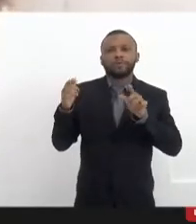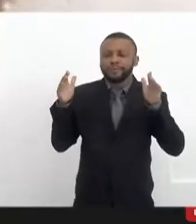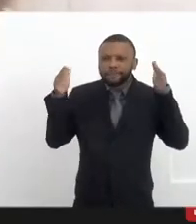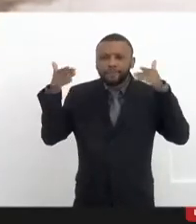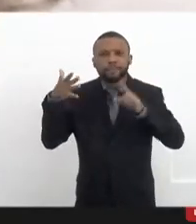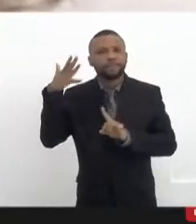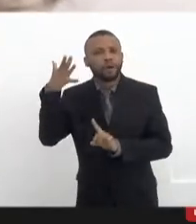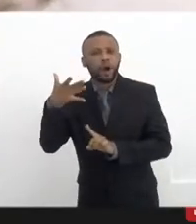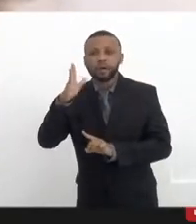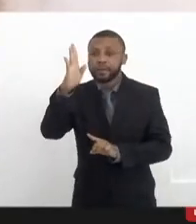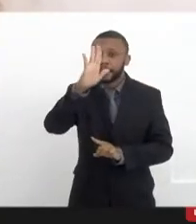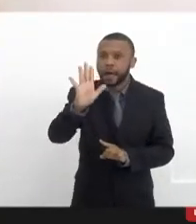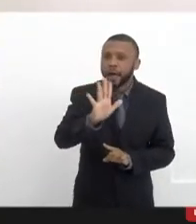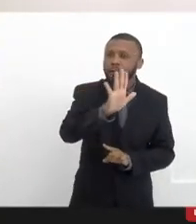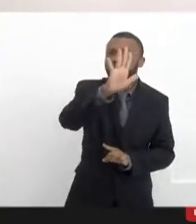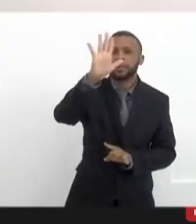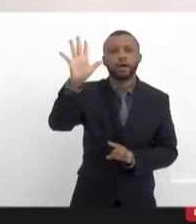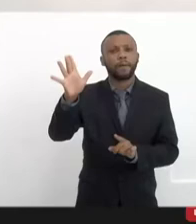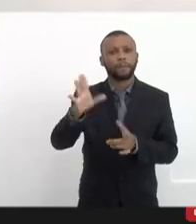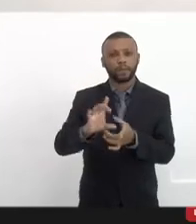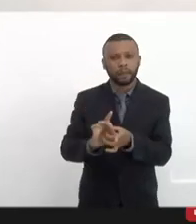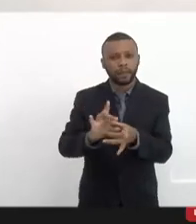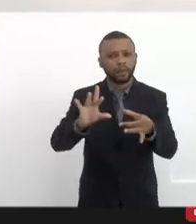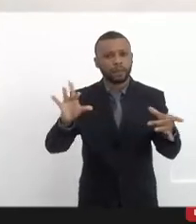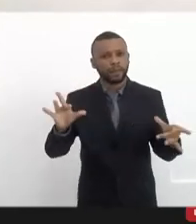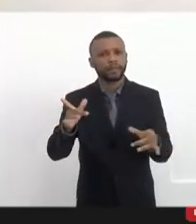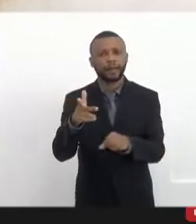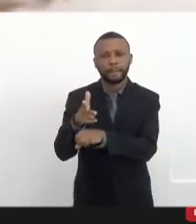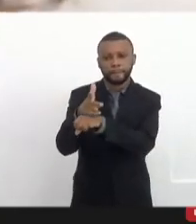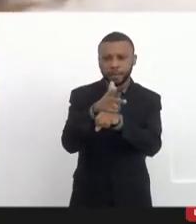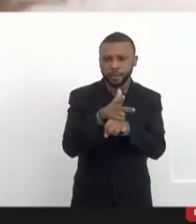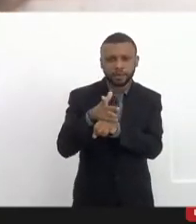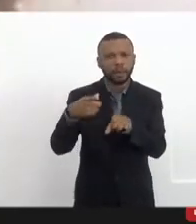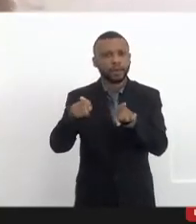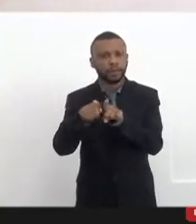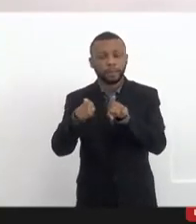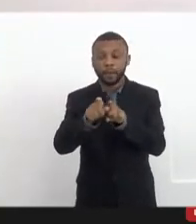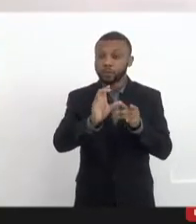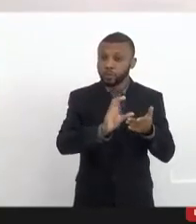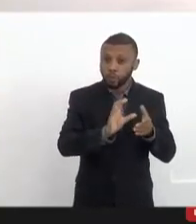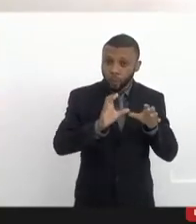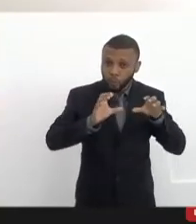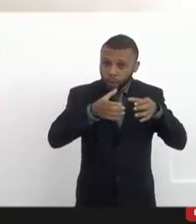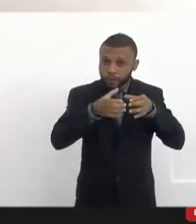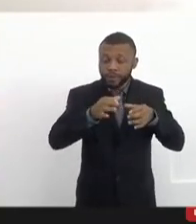Democratização da Mídia e também do coletivo Fernando Santa Cruz.